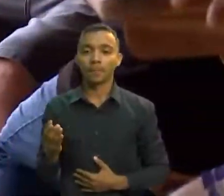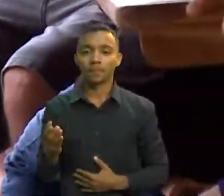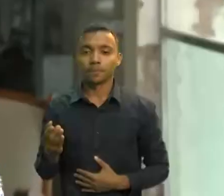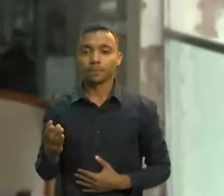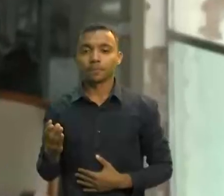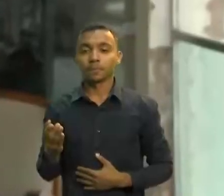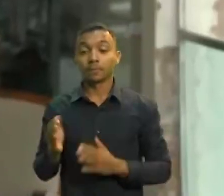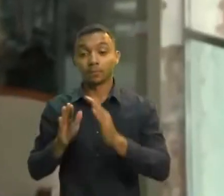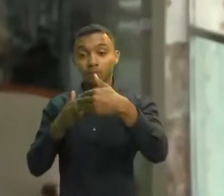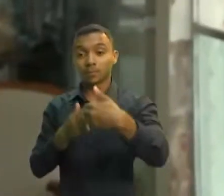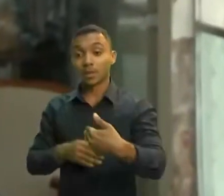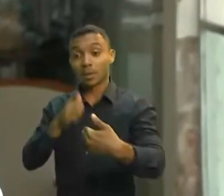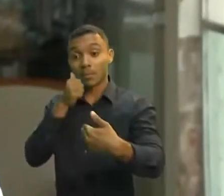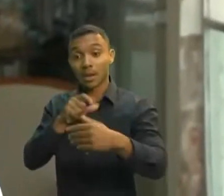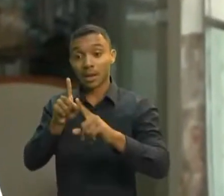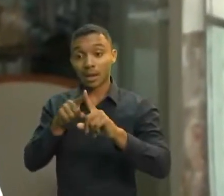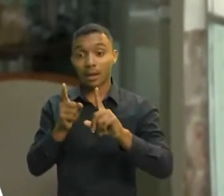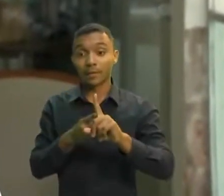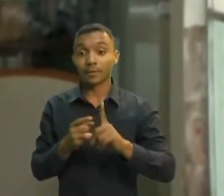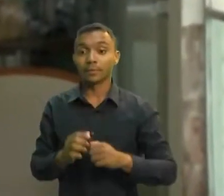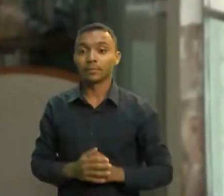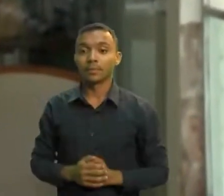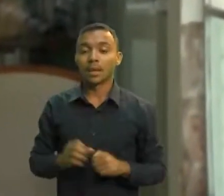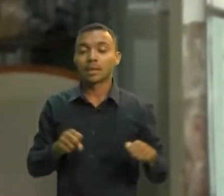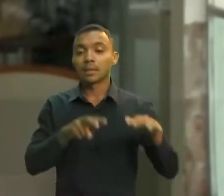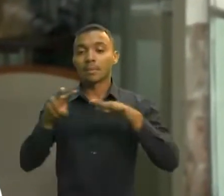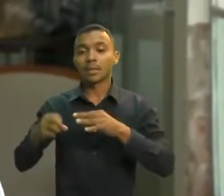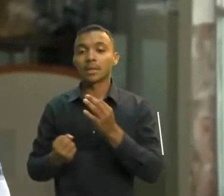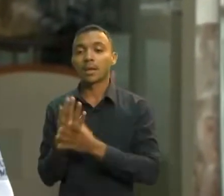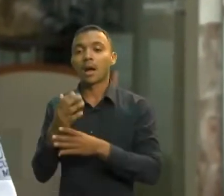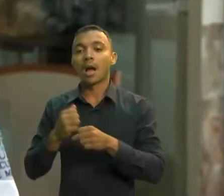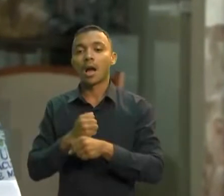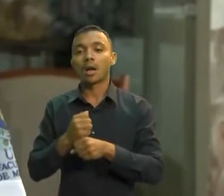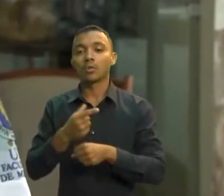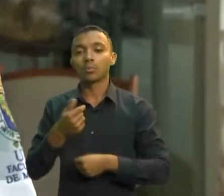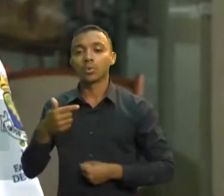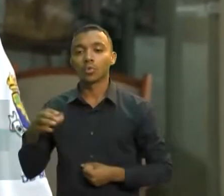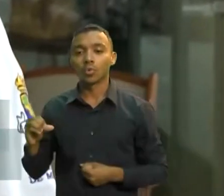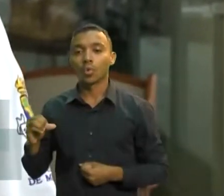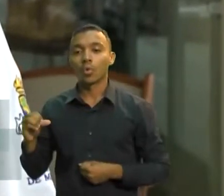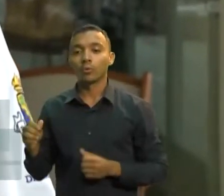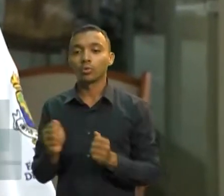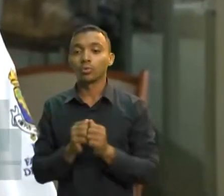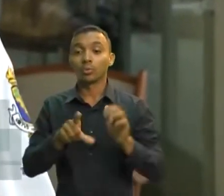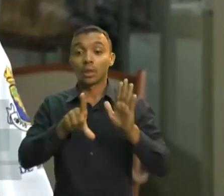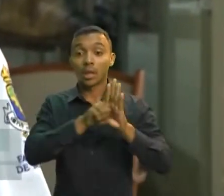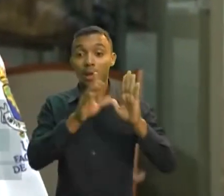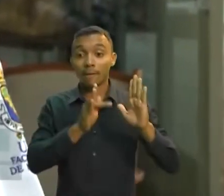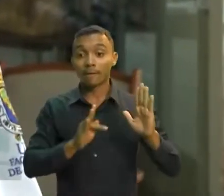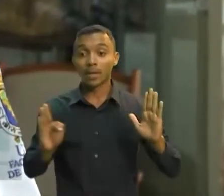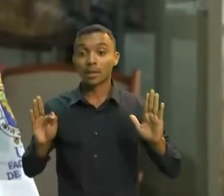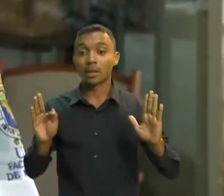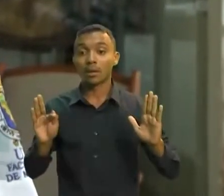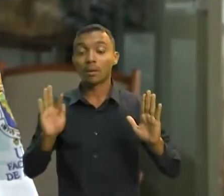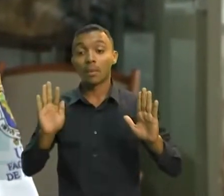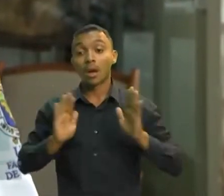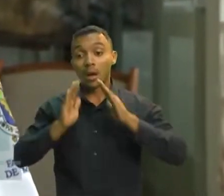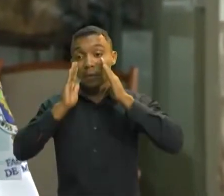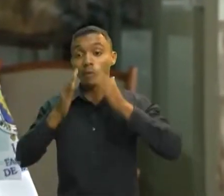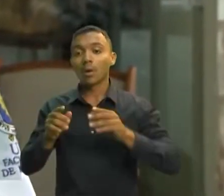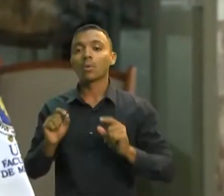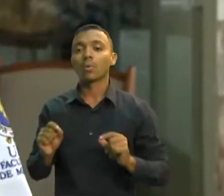grávidas. A semana foi criada em 2019 com uma lei federal para trabalhar a questão da